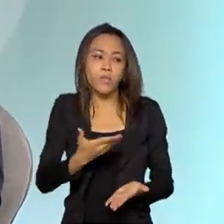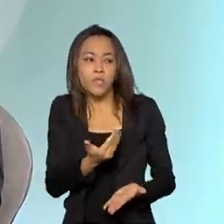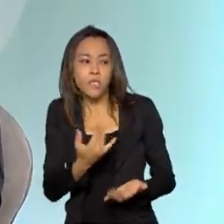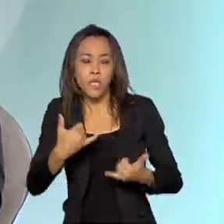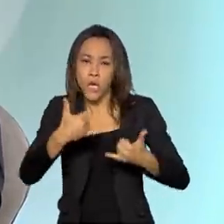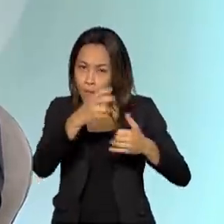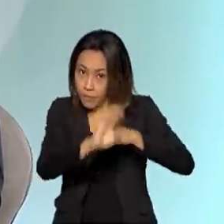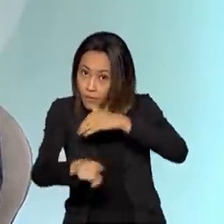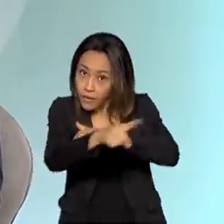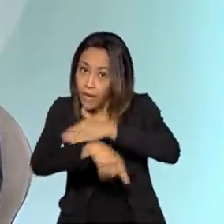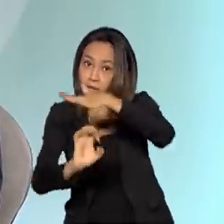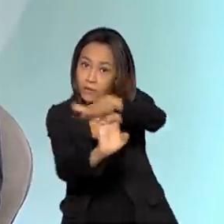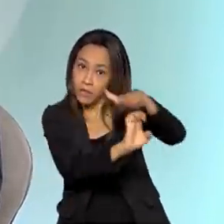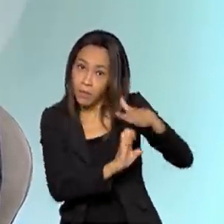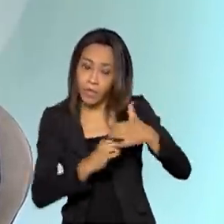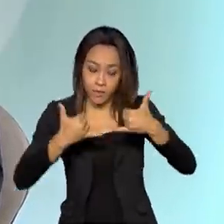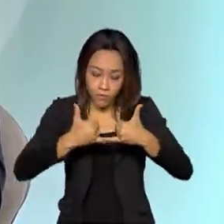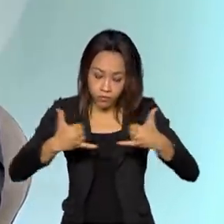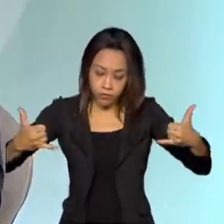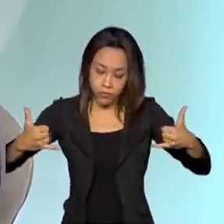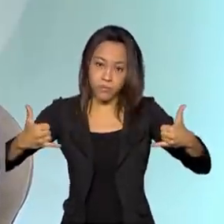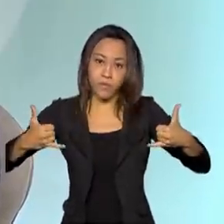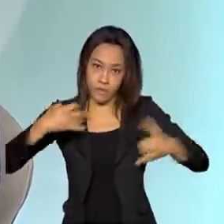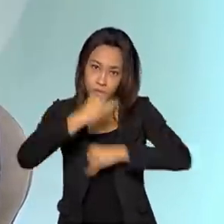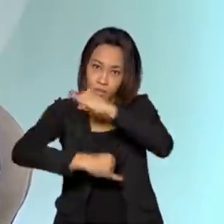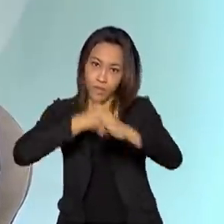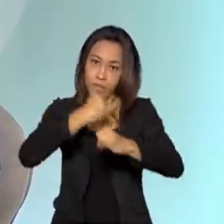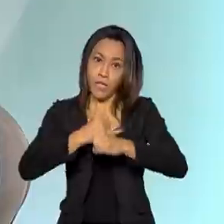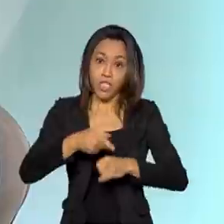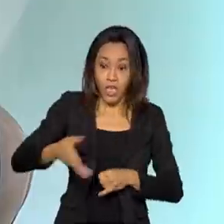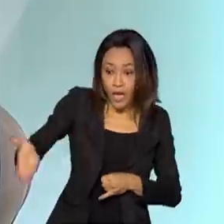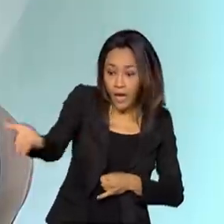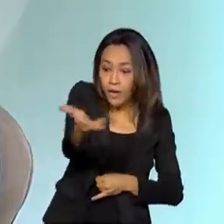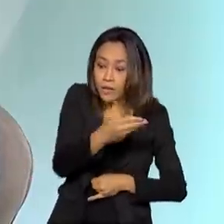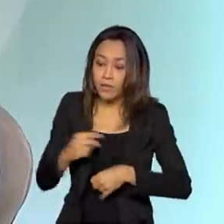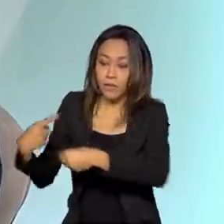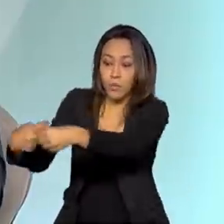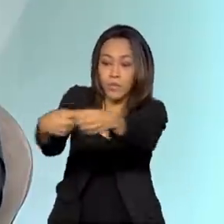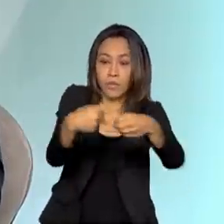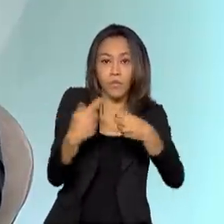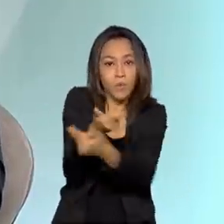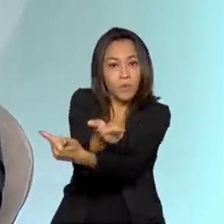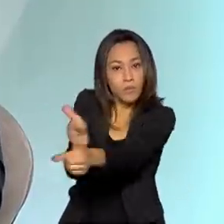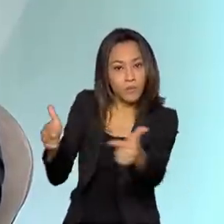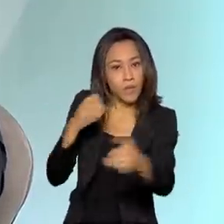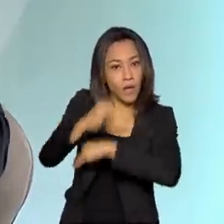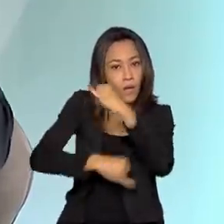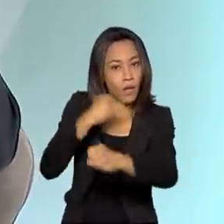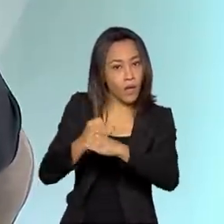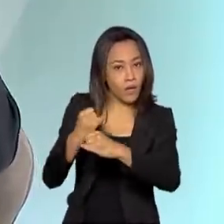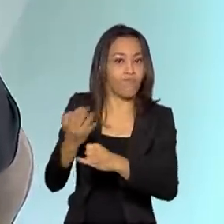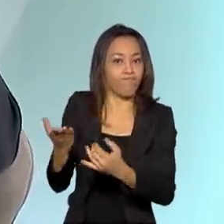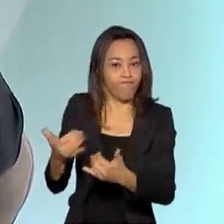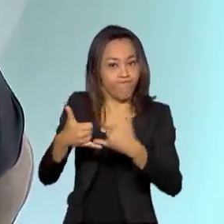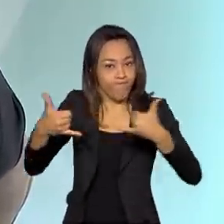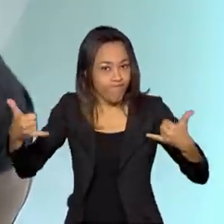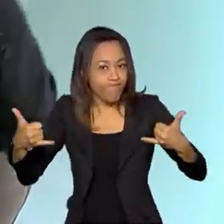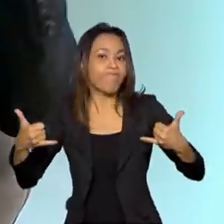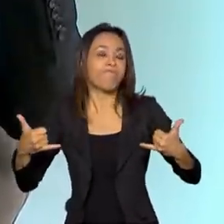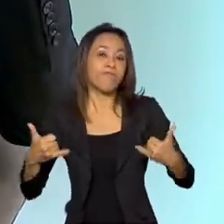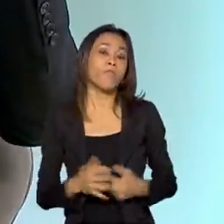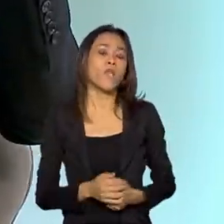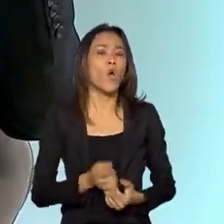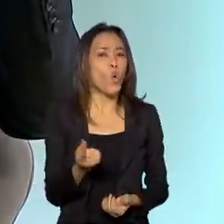em grande parte desses 1.060 municípios que, todavia, não contam com essa infraestrutura. A partir disso, o preço mínimo que vai ser